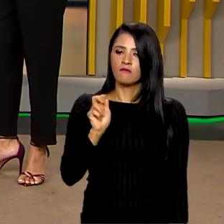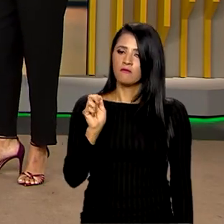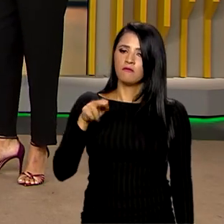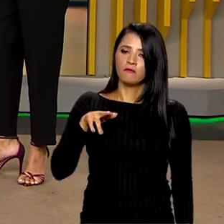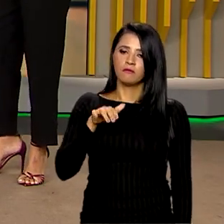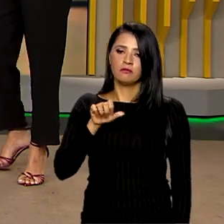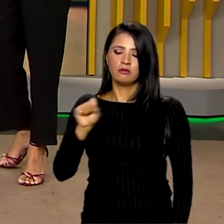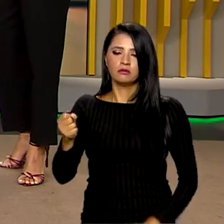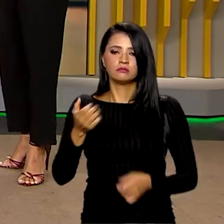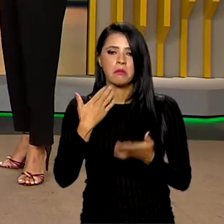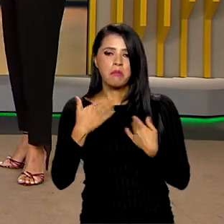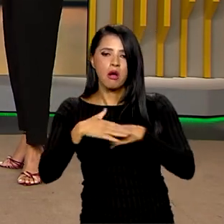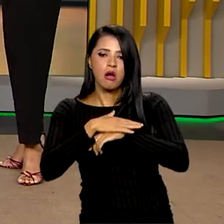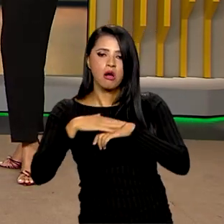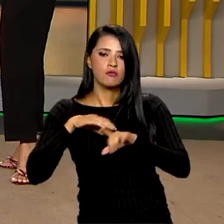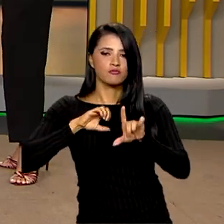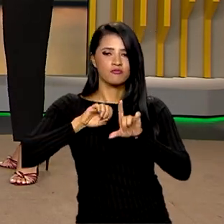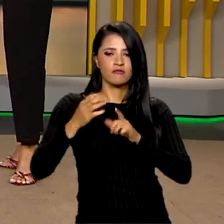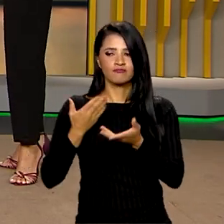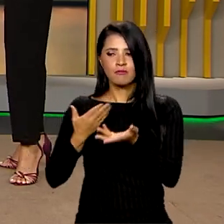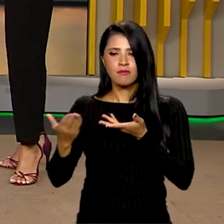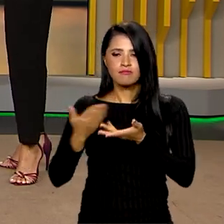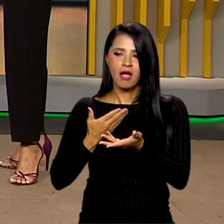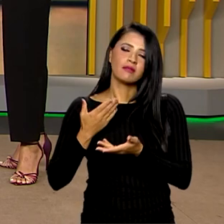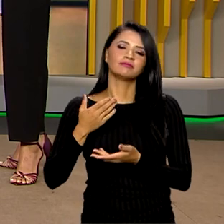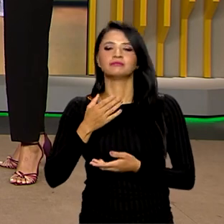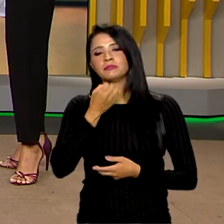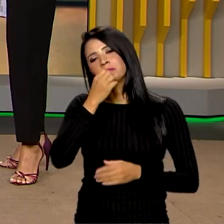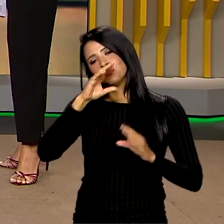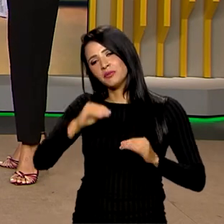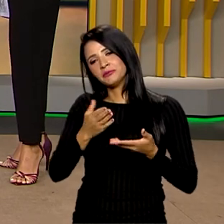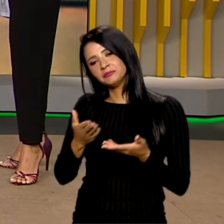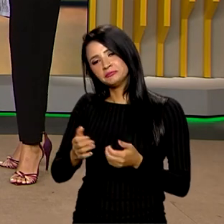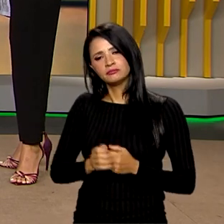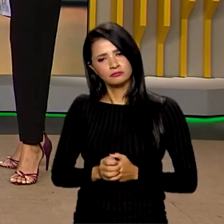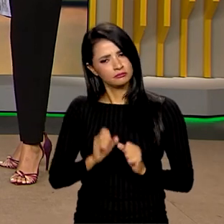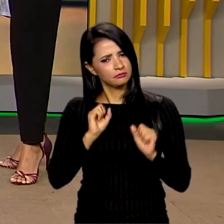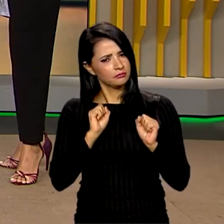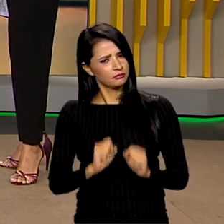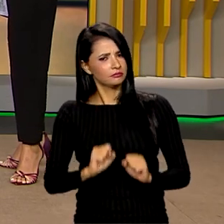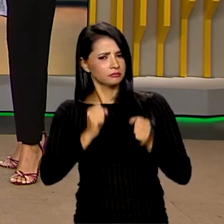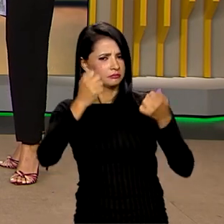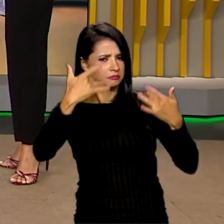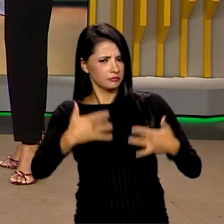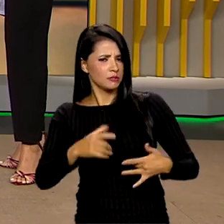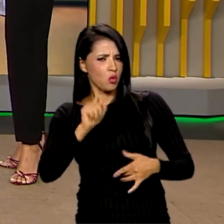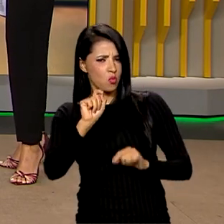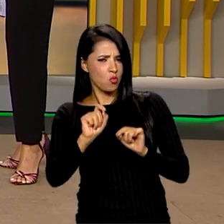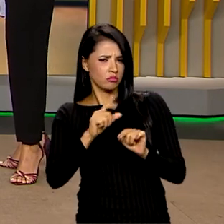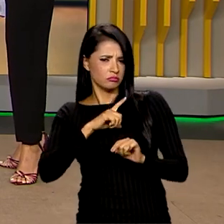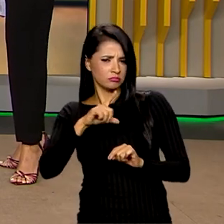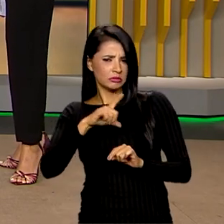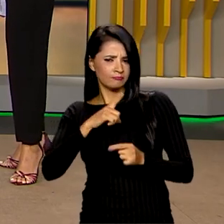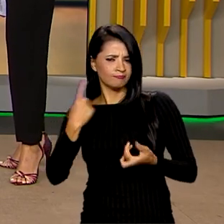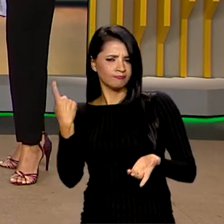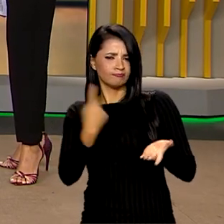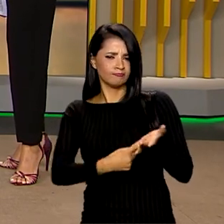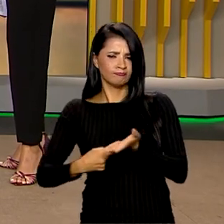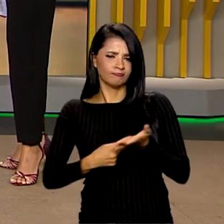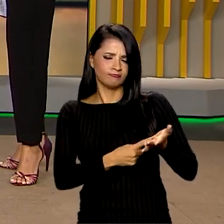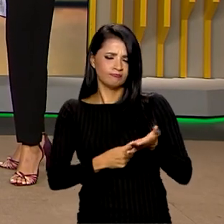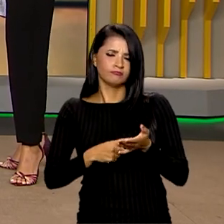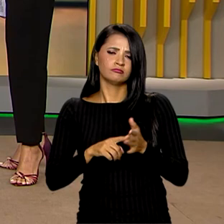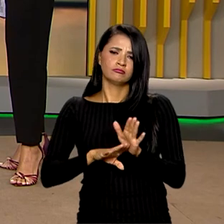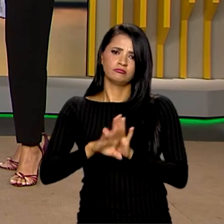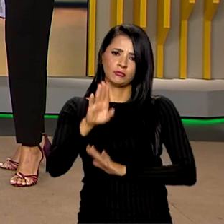conversa ao vivo com a gente. Vanessa, boa noite. Já podemos dizer que existe um consenso quanto ao maior